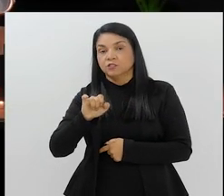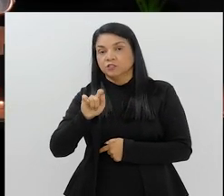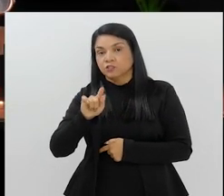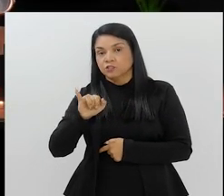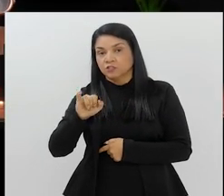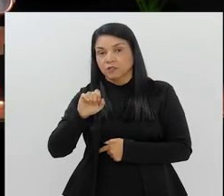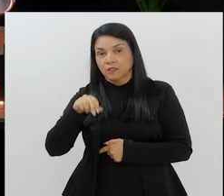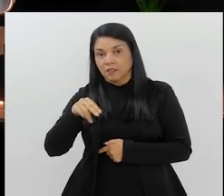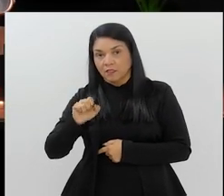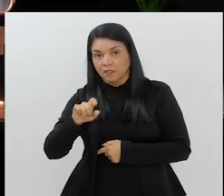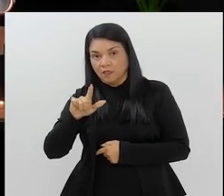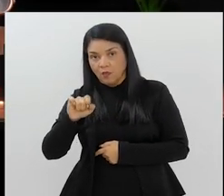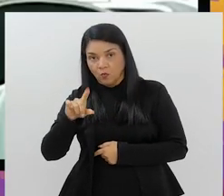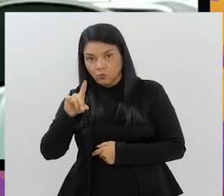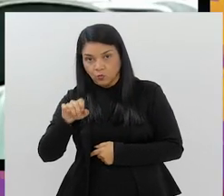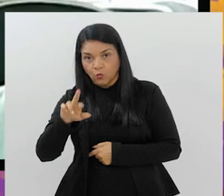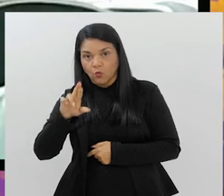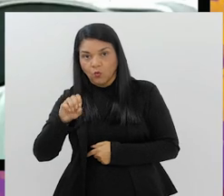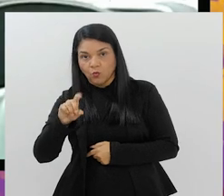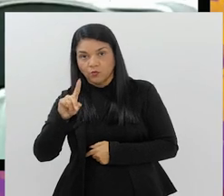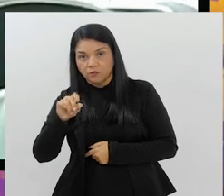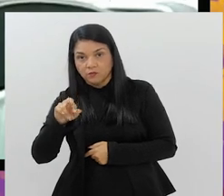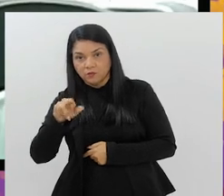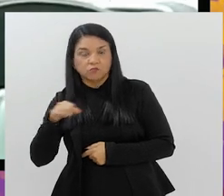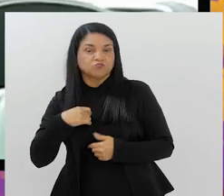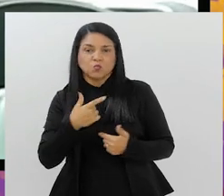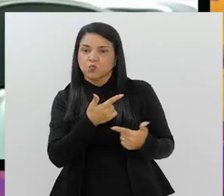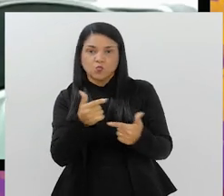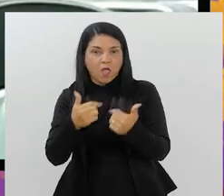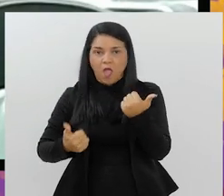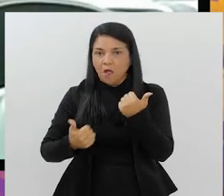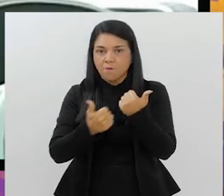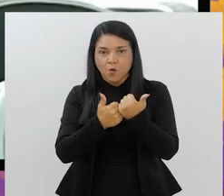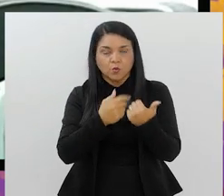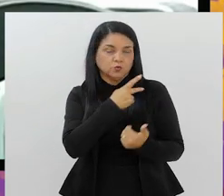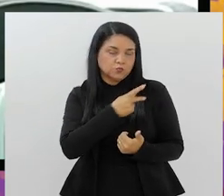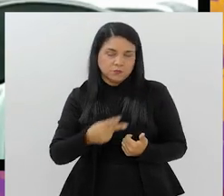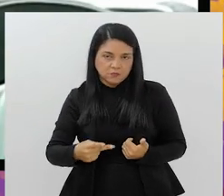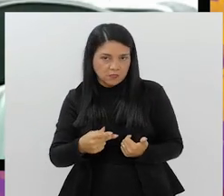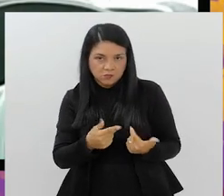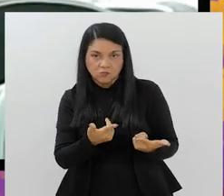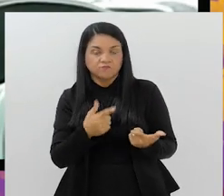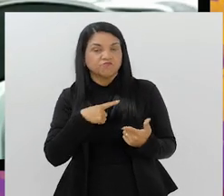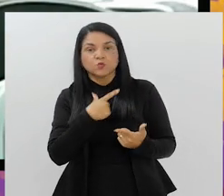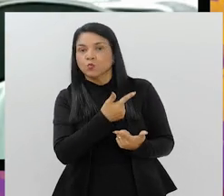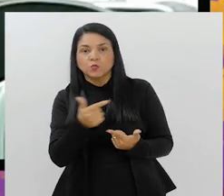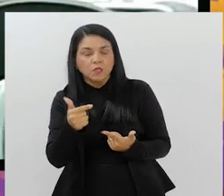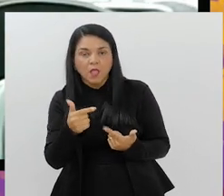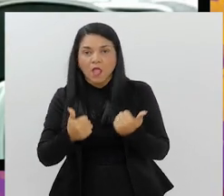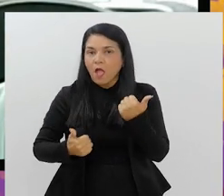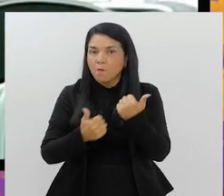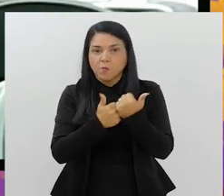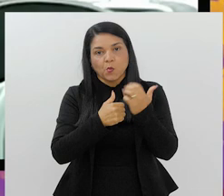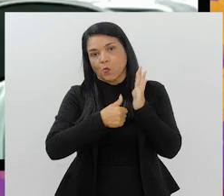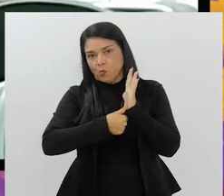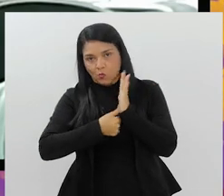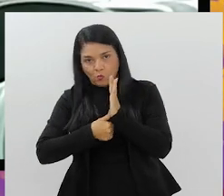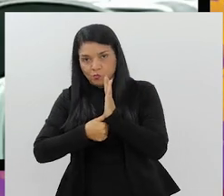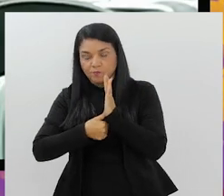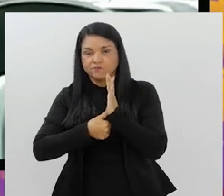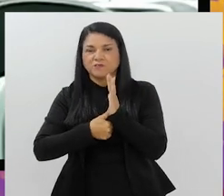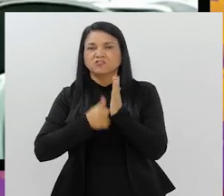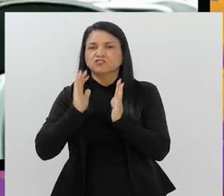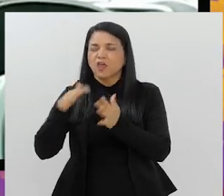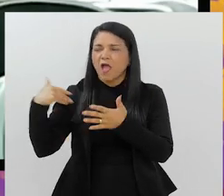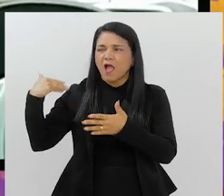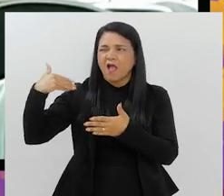muito controverso, que não conta com o apoio de todos os presidentes das federações, que não conta com o apoio dos clubes.